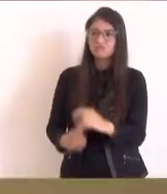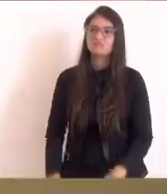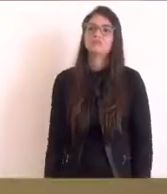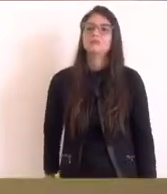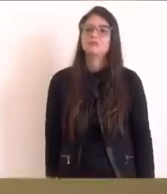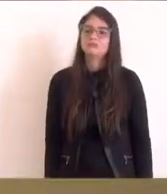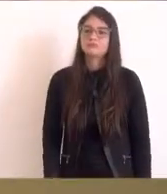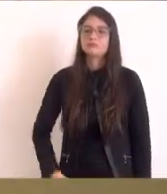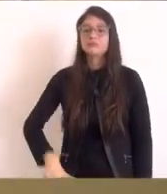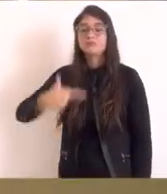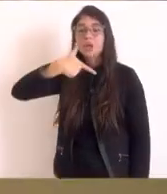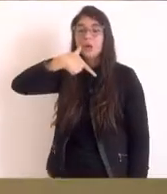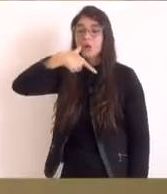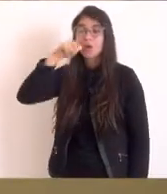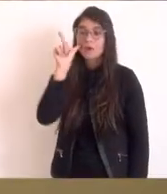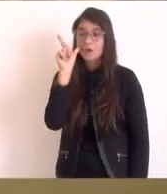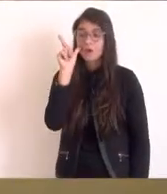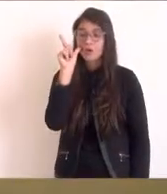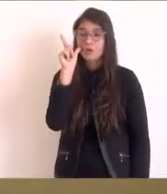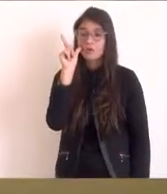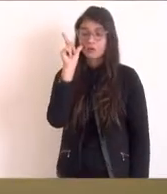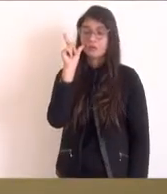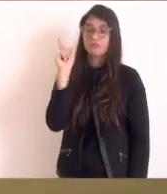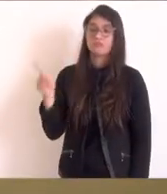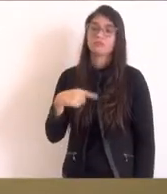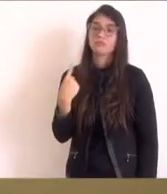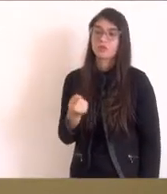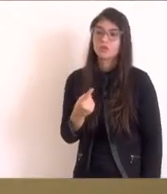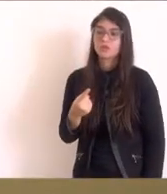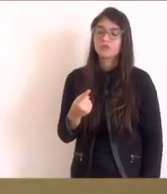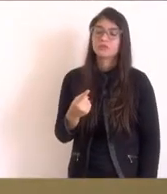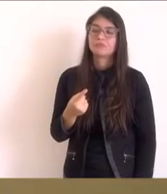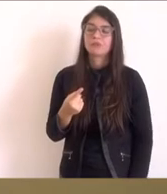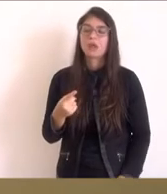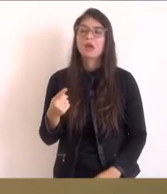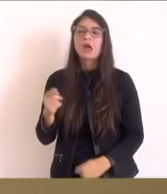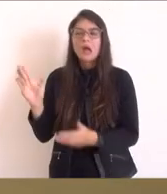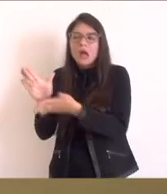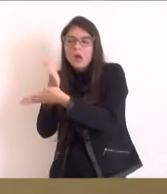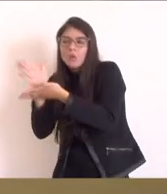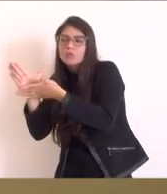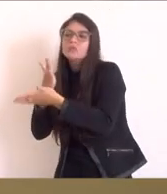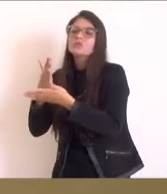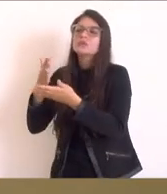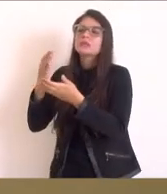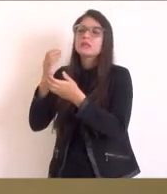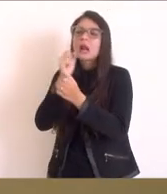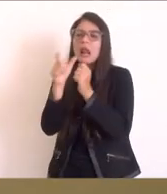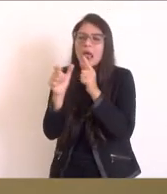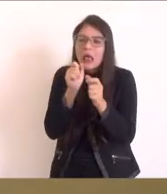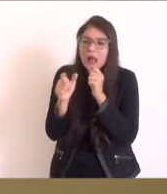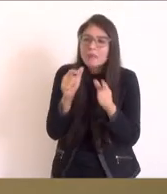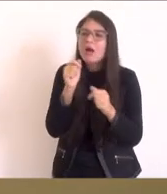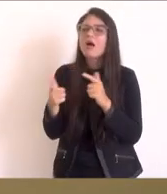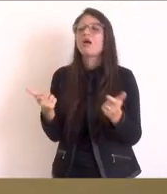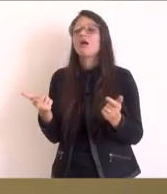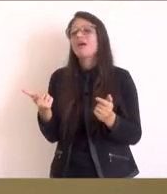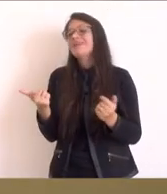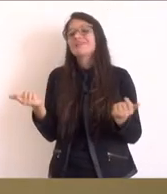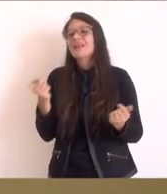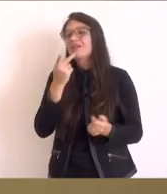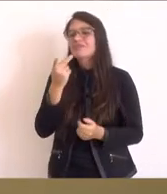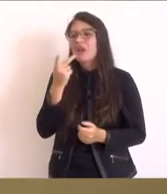Ontem, nós tivemos algumas reclamações em relação à segurança ali já de São Gonçalo para cá. Eu conversei